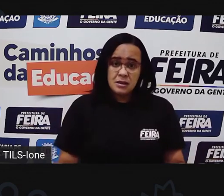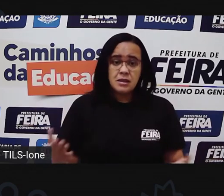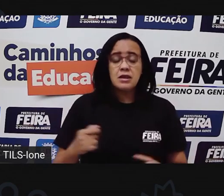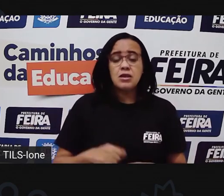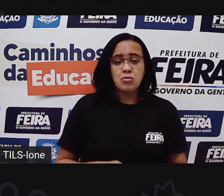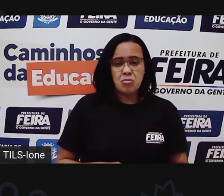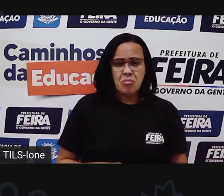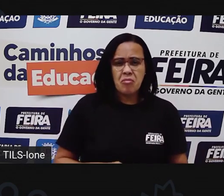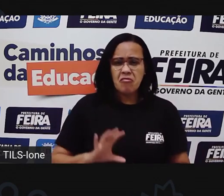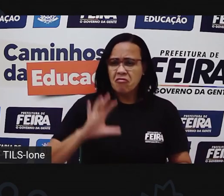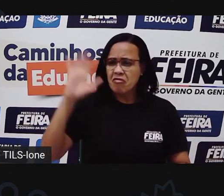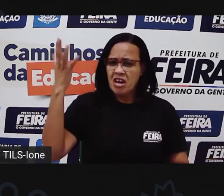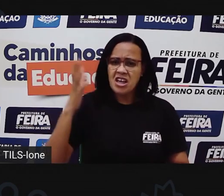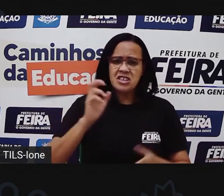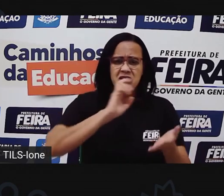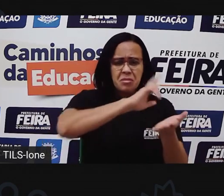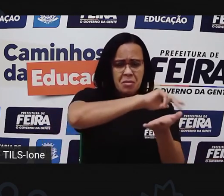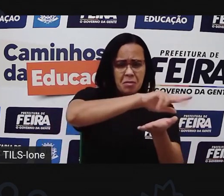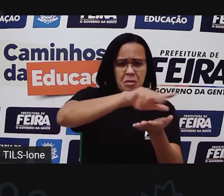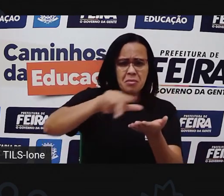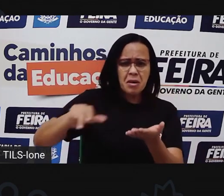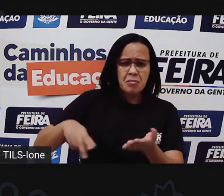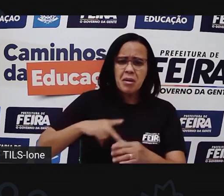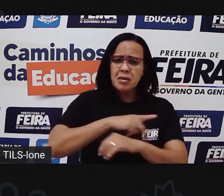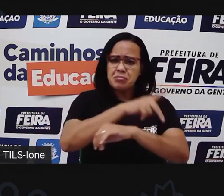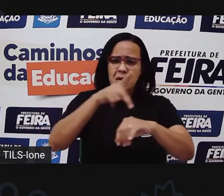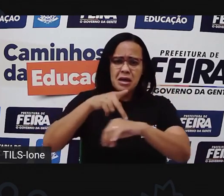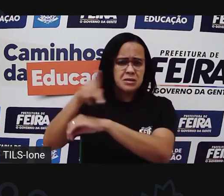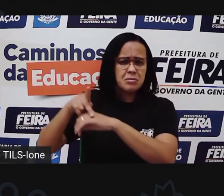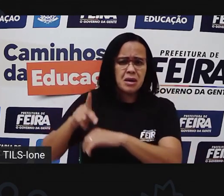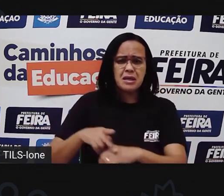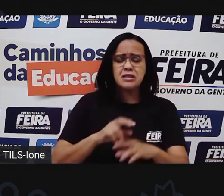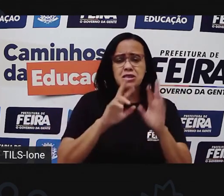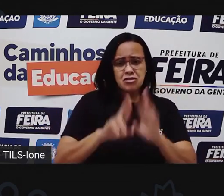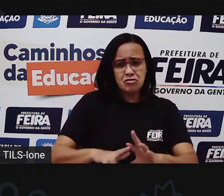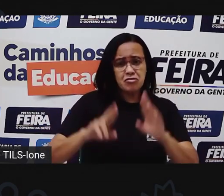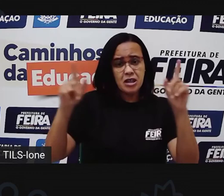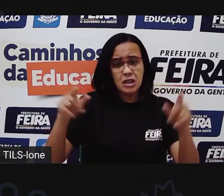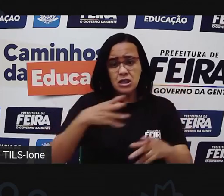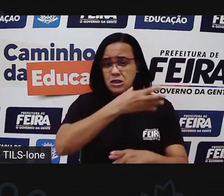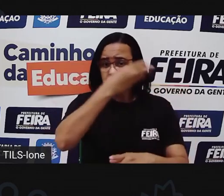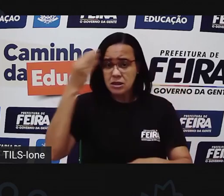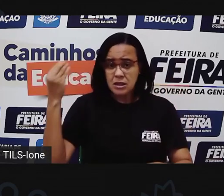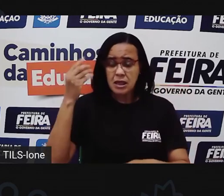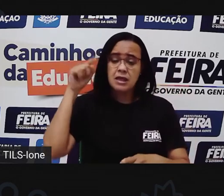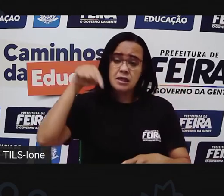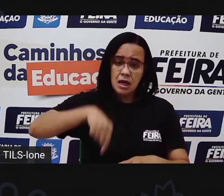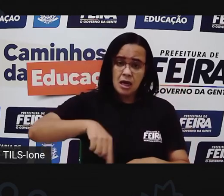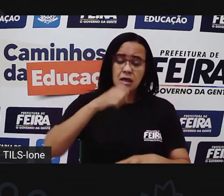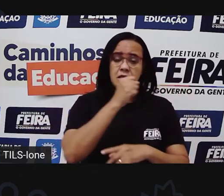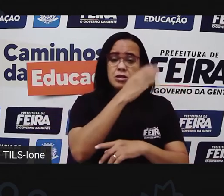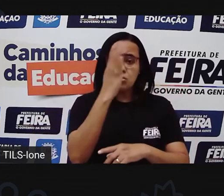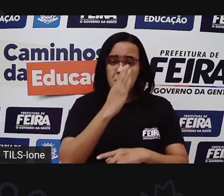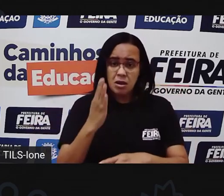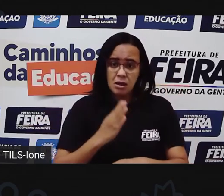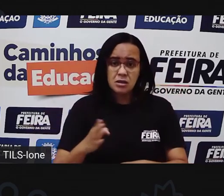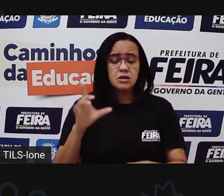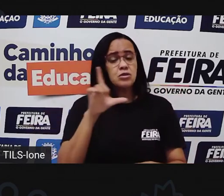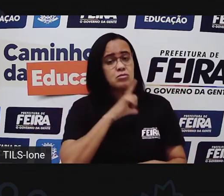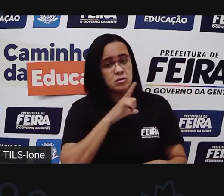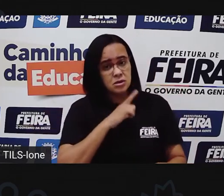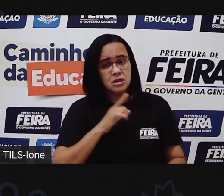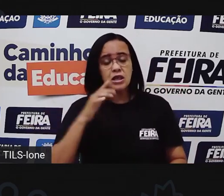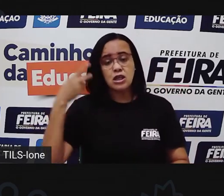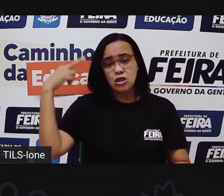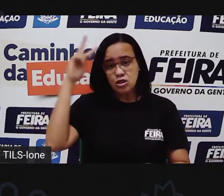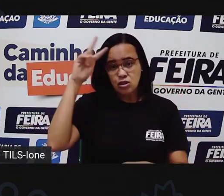de personagens de outros lugares do mundo, né? E a gente esquece que aqui, em nosso Brasil, em nossa terra, né? Tem muita história